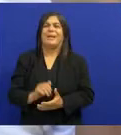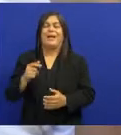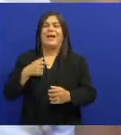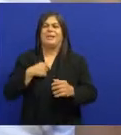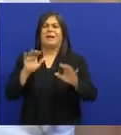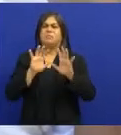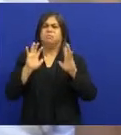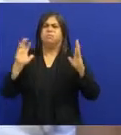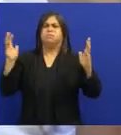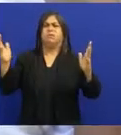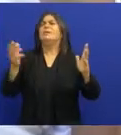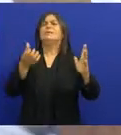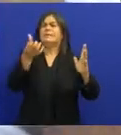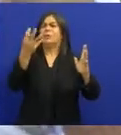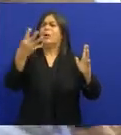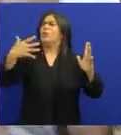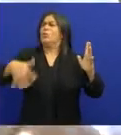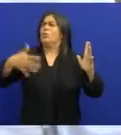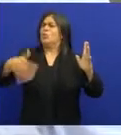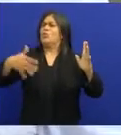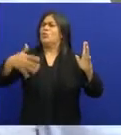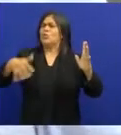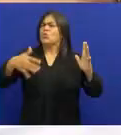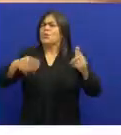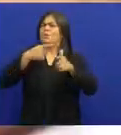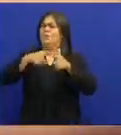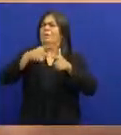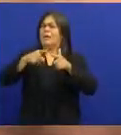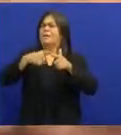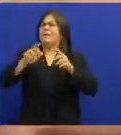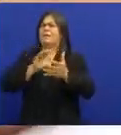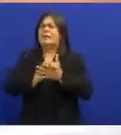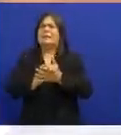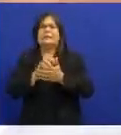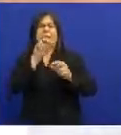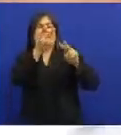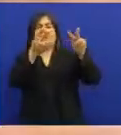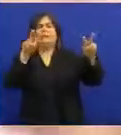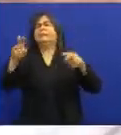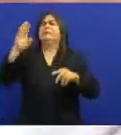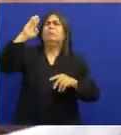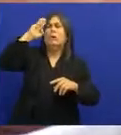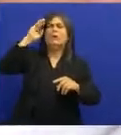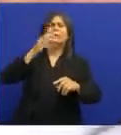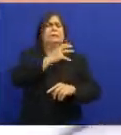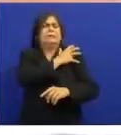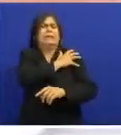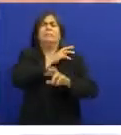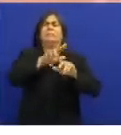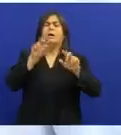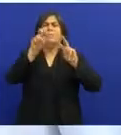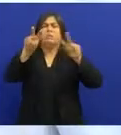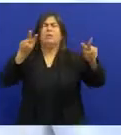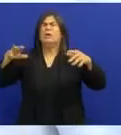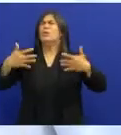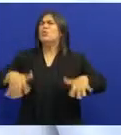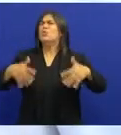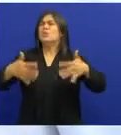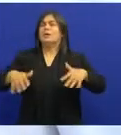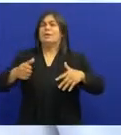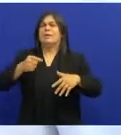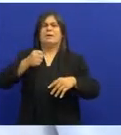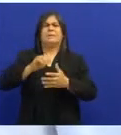a revolução maior do mundo Em 1964 E eu olhei Vem exército Polícia aqui Cheio